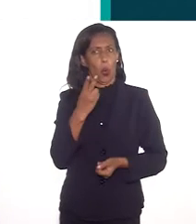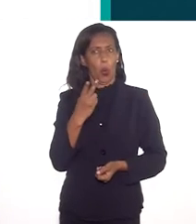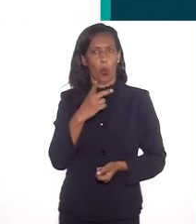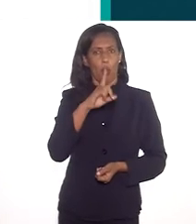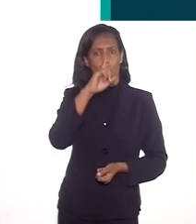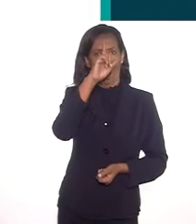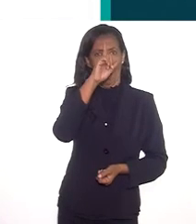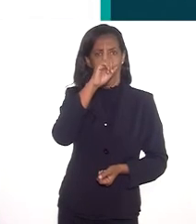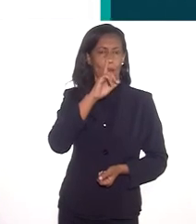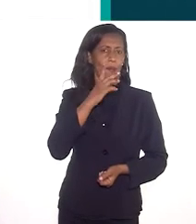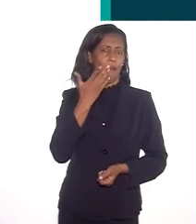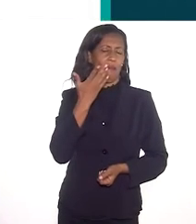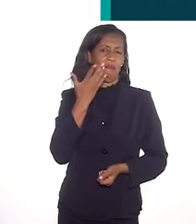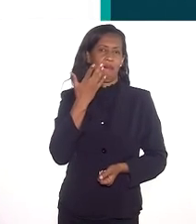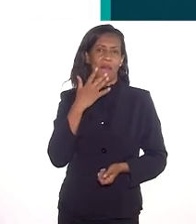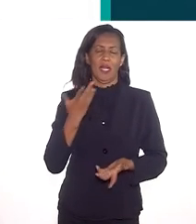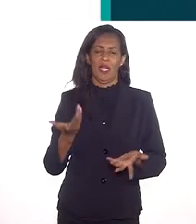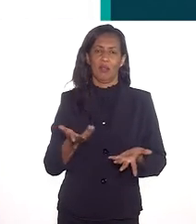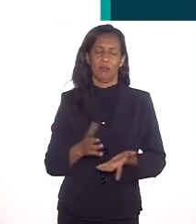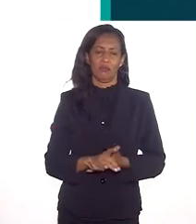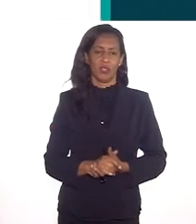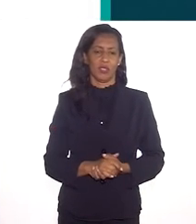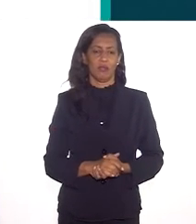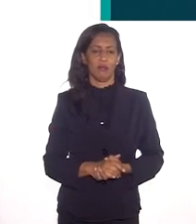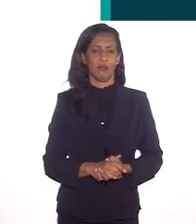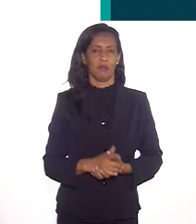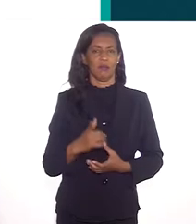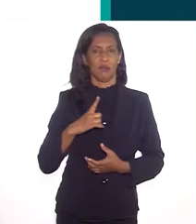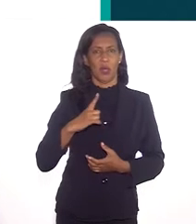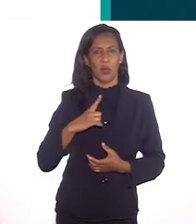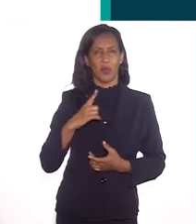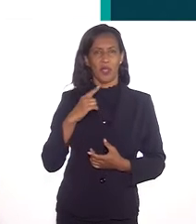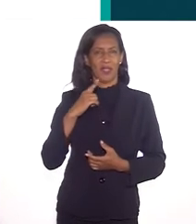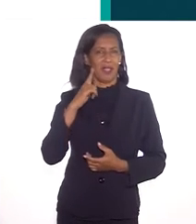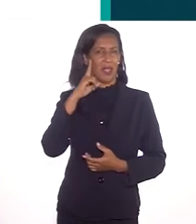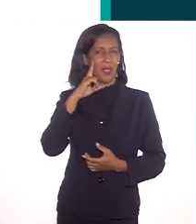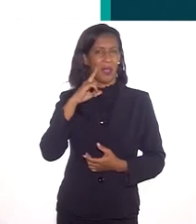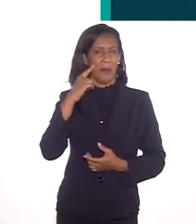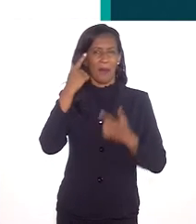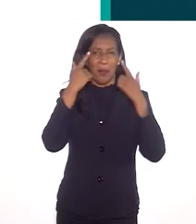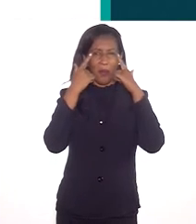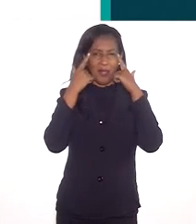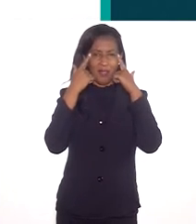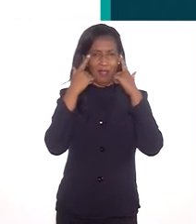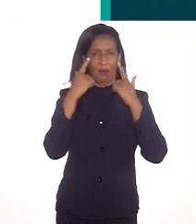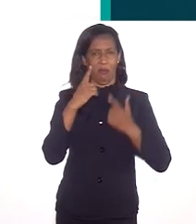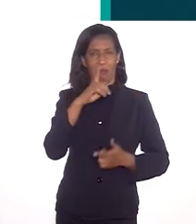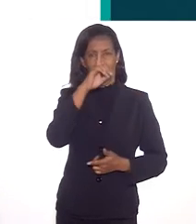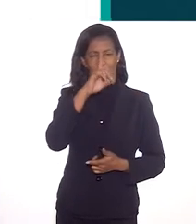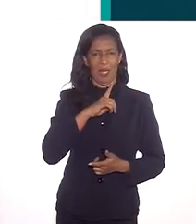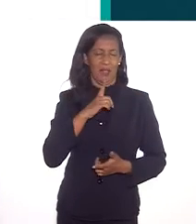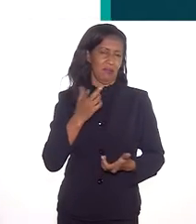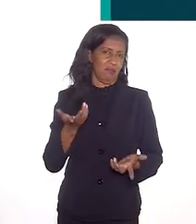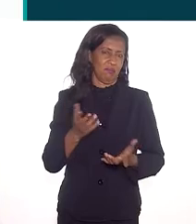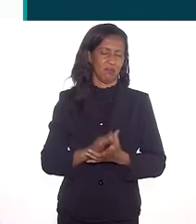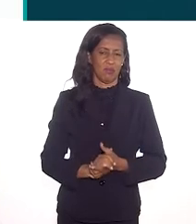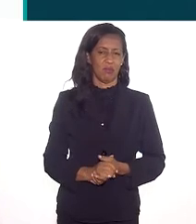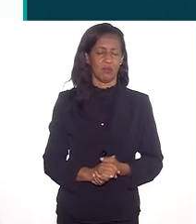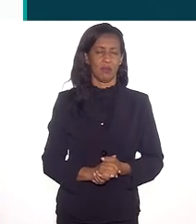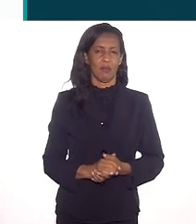indígenas ou amarelos, que a gente chama de amarelo, mas porque tem traços orientais.